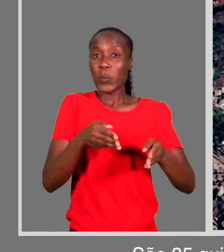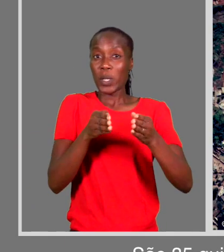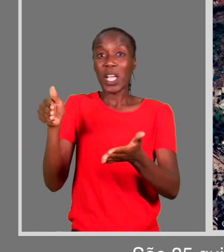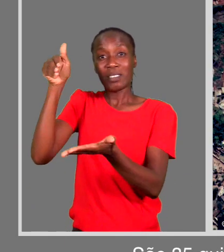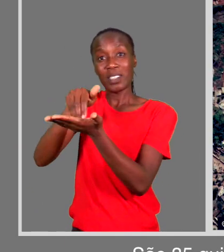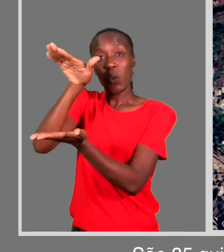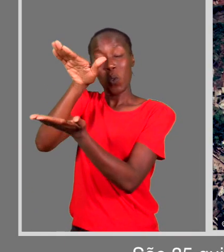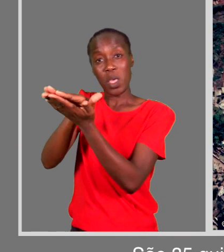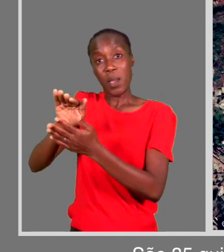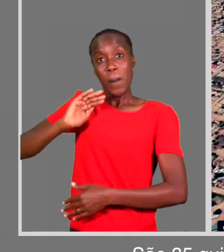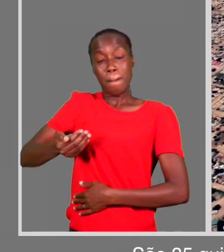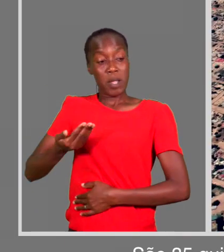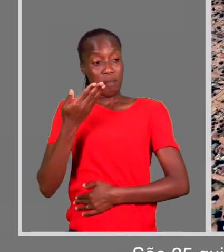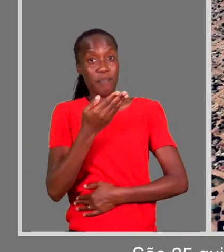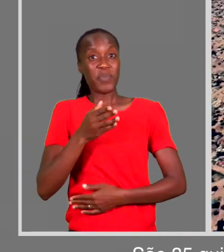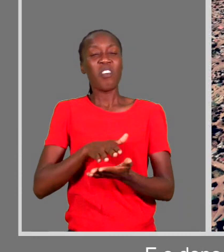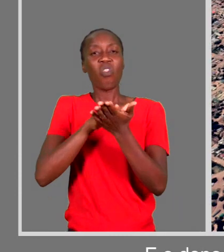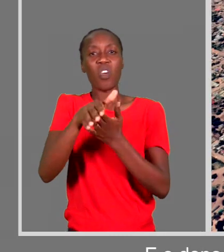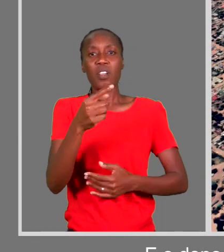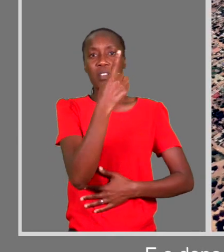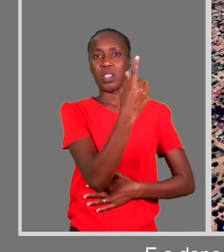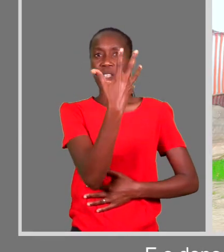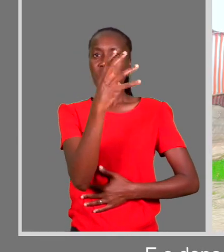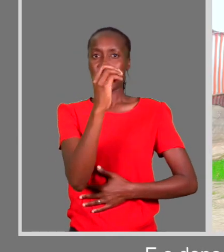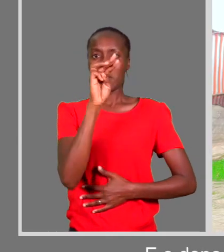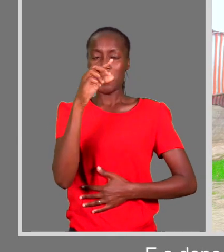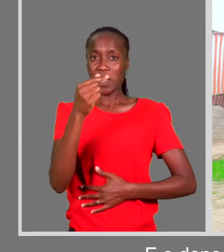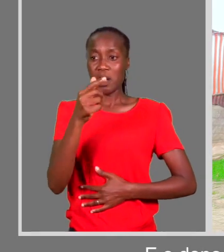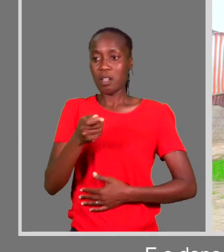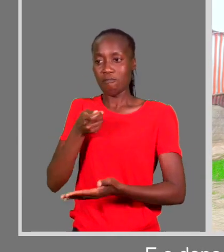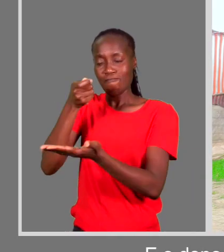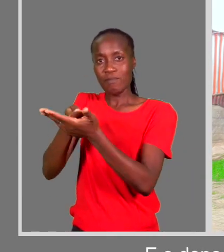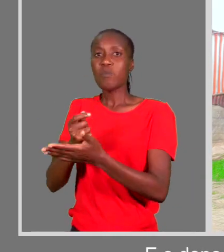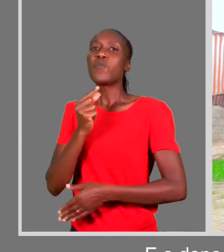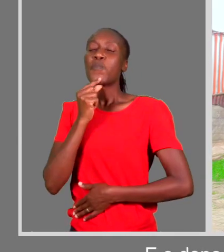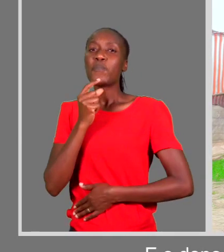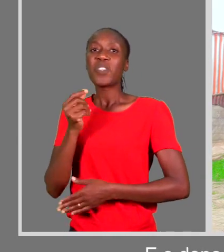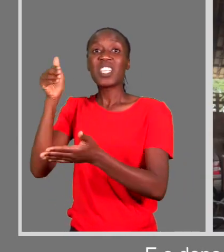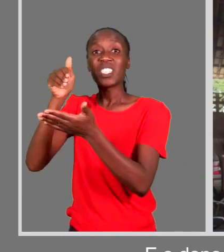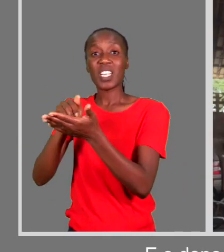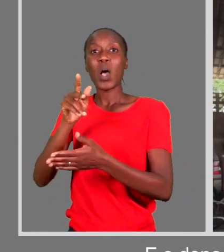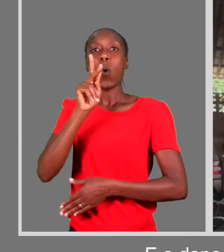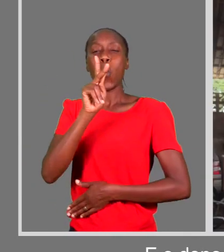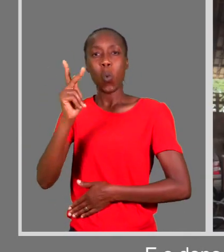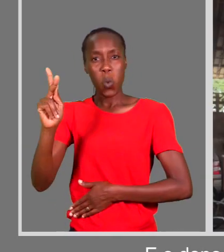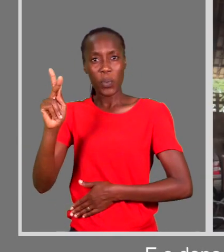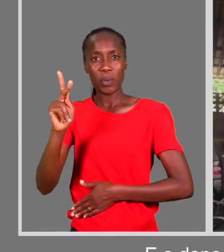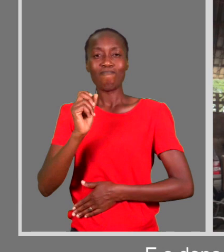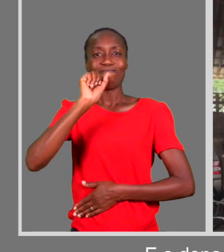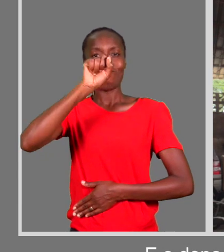quilômetros da Matolario à oficina e a dona Laura gasta 150 meticais para o menino